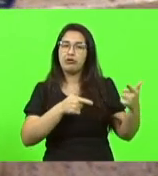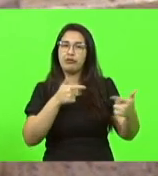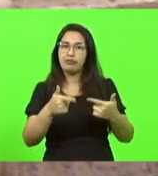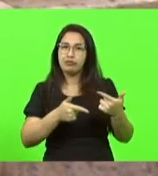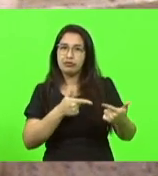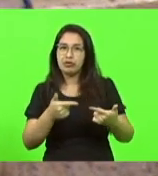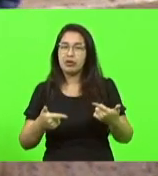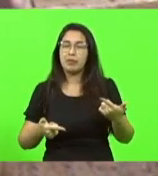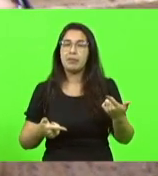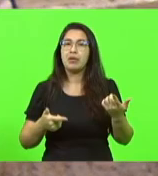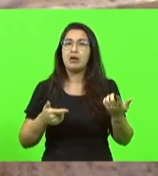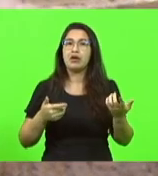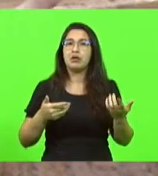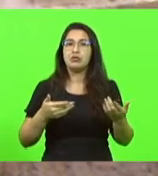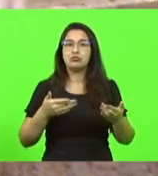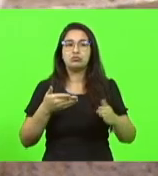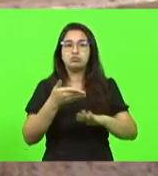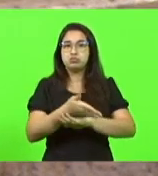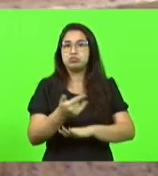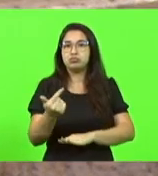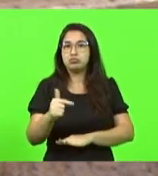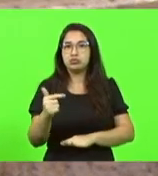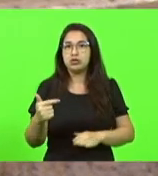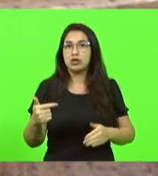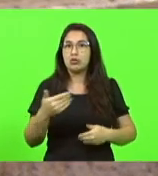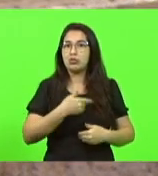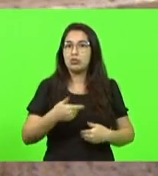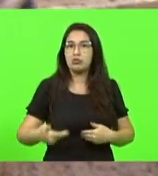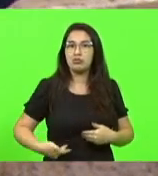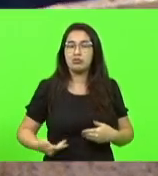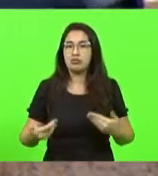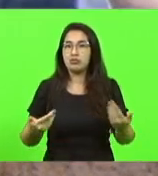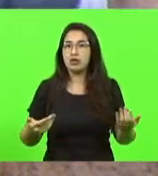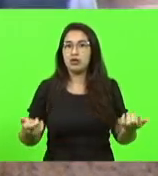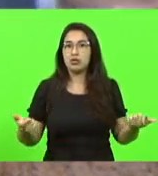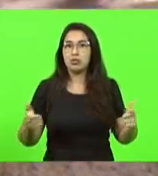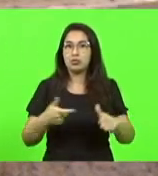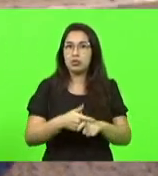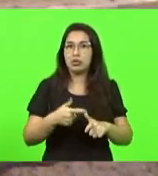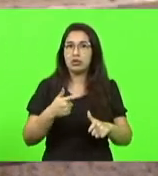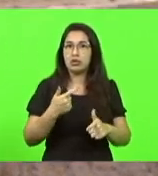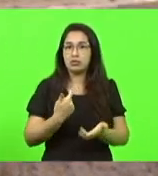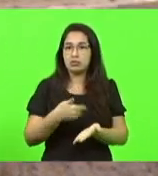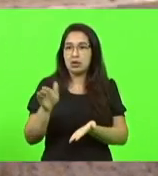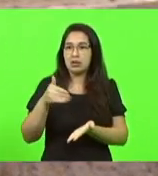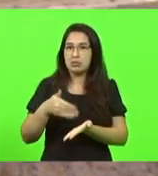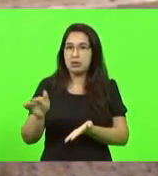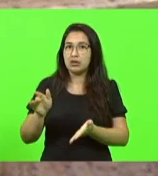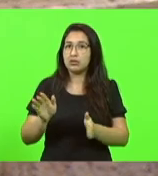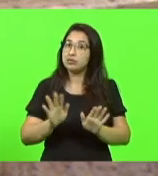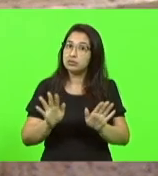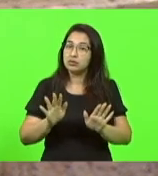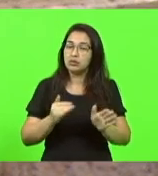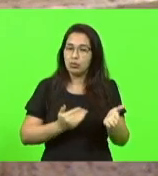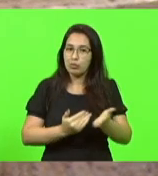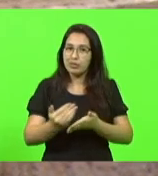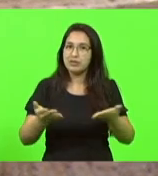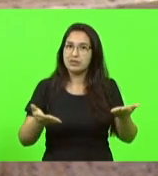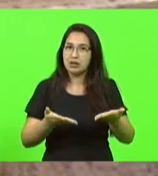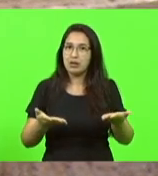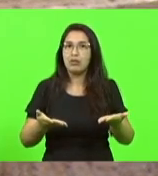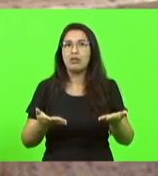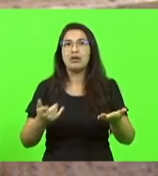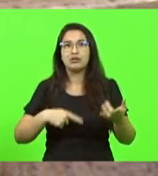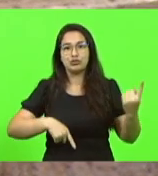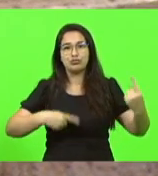em ocupação quando o governo extinguiu, não tinham pessoas lá e o governo mandou ir embora. Então, se começar a falar isso aqui, nós vamos adiantar um